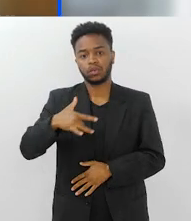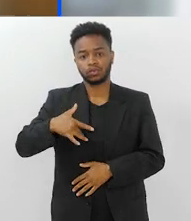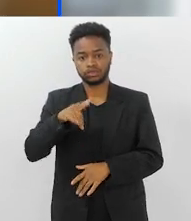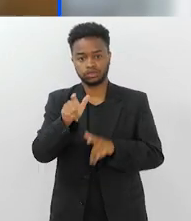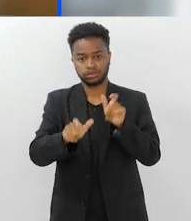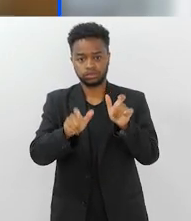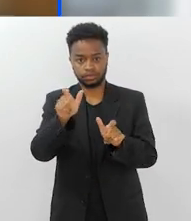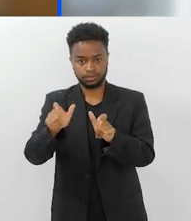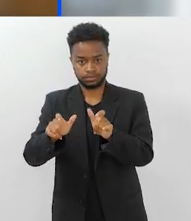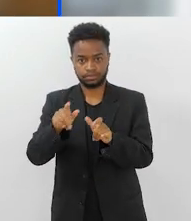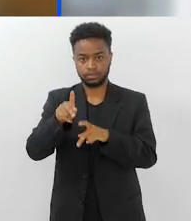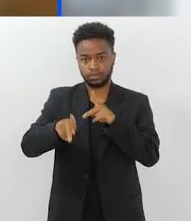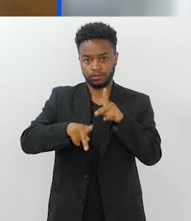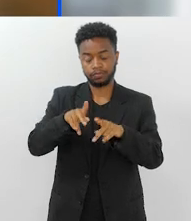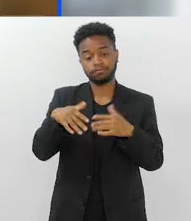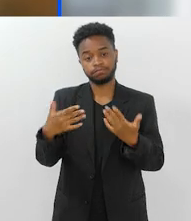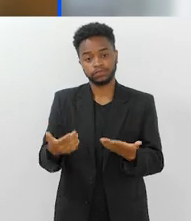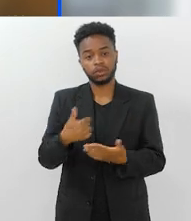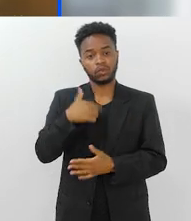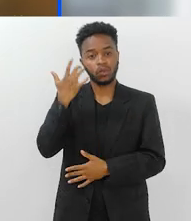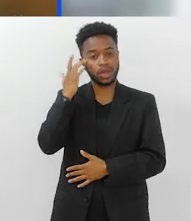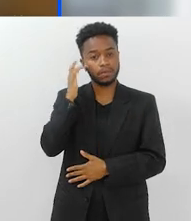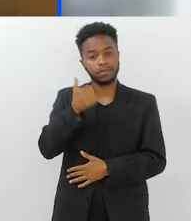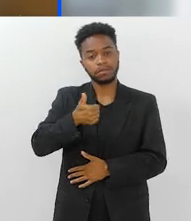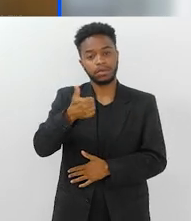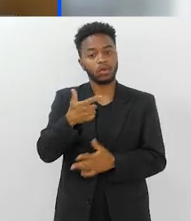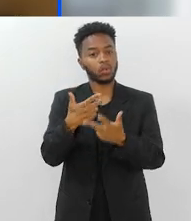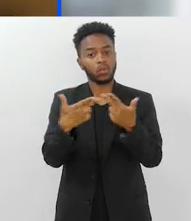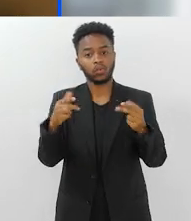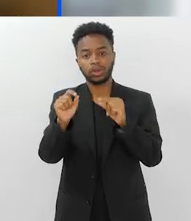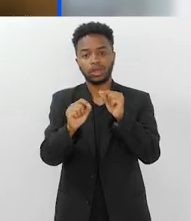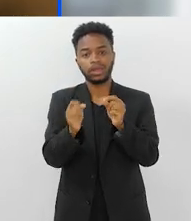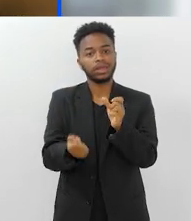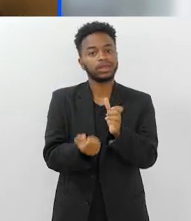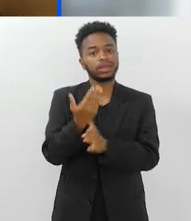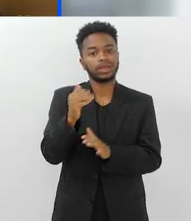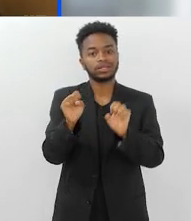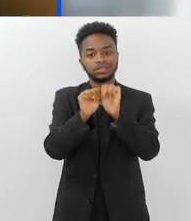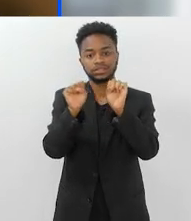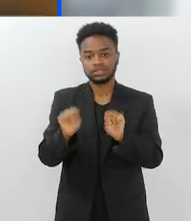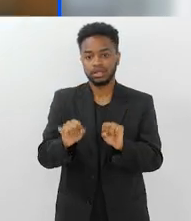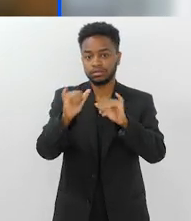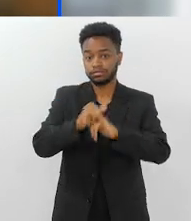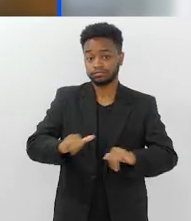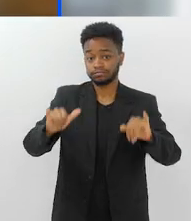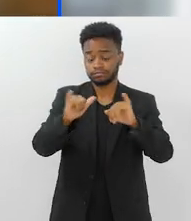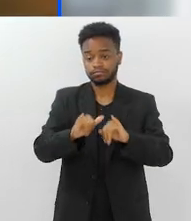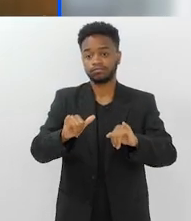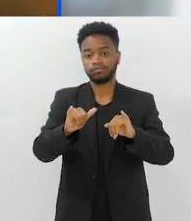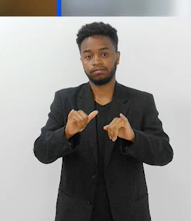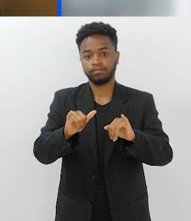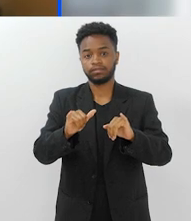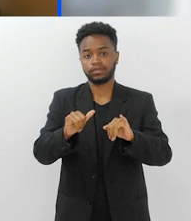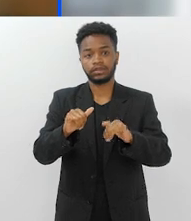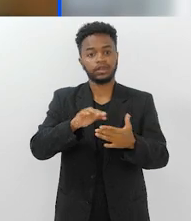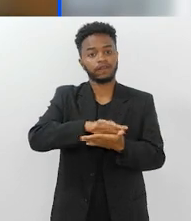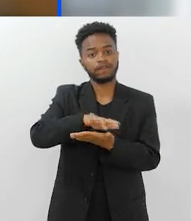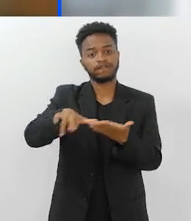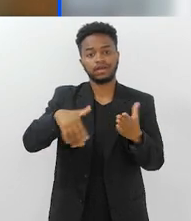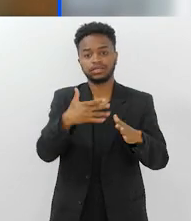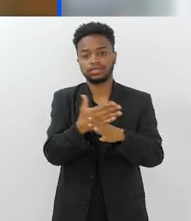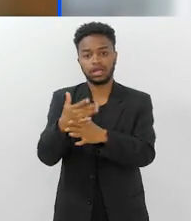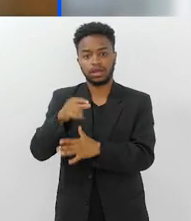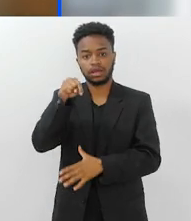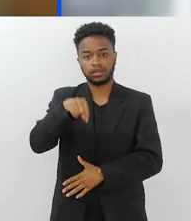população, né? Então, eu acho que a primeira medida seria criar sistemas de alertas em várias cidades